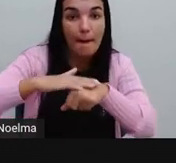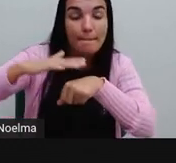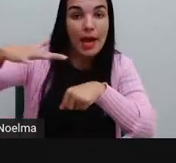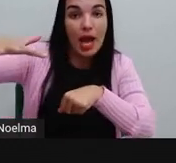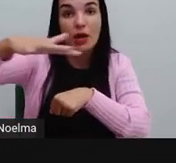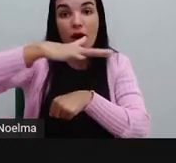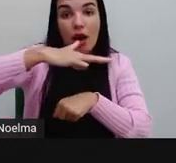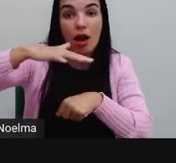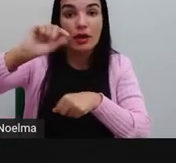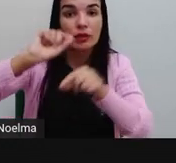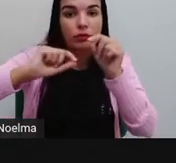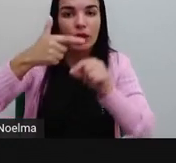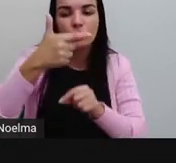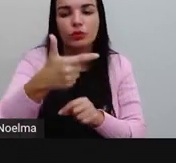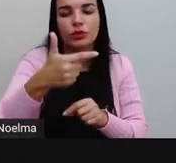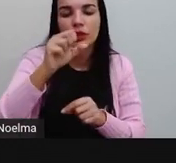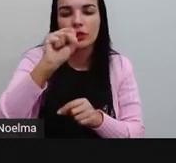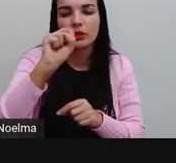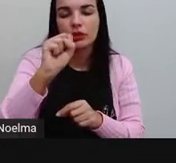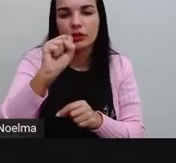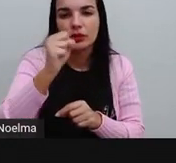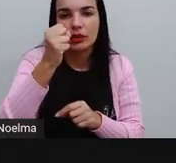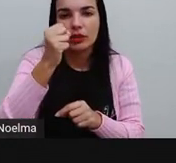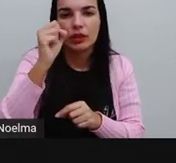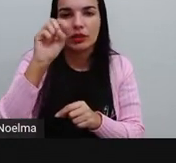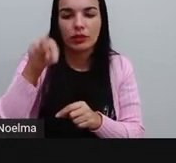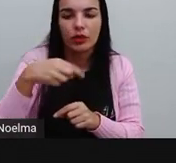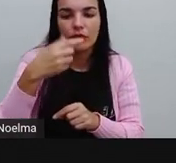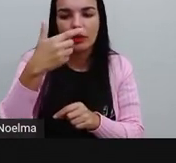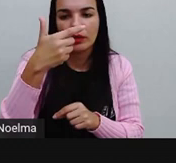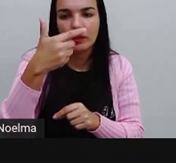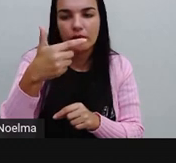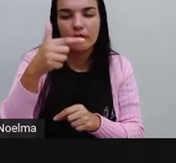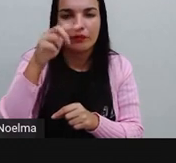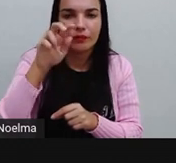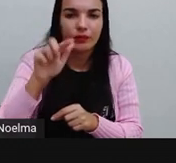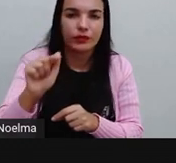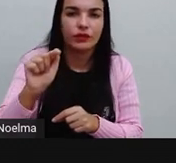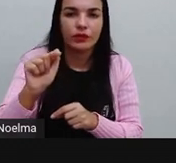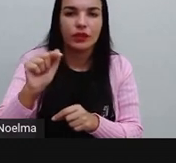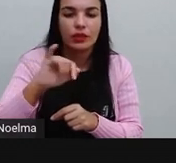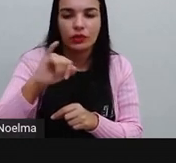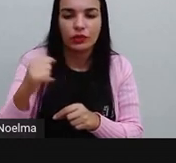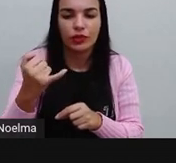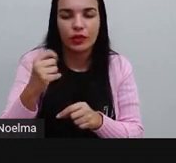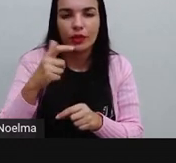área desmatada seria o quê? Janeiro de 2020 com 284